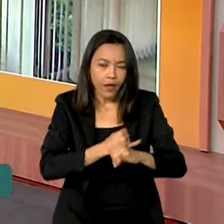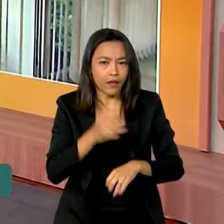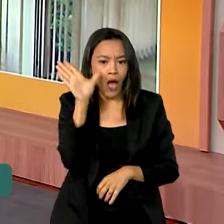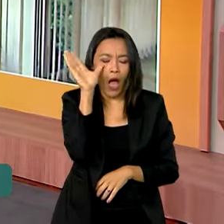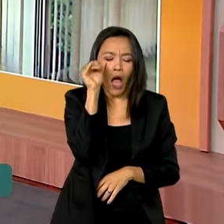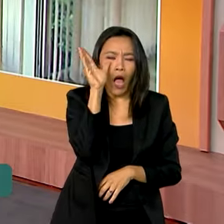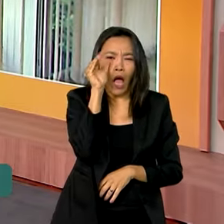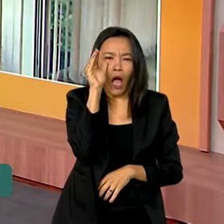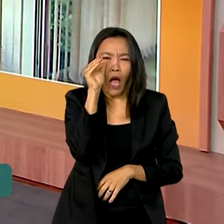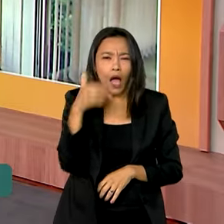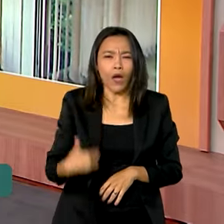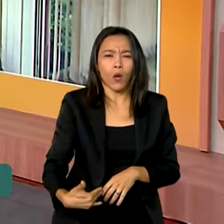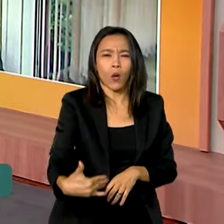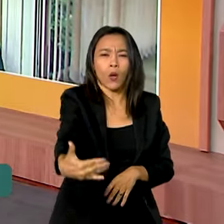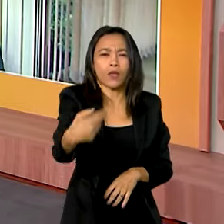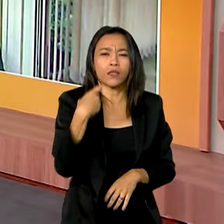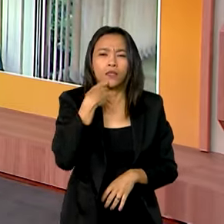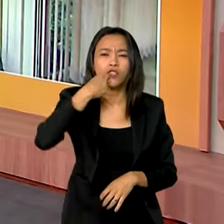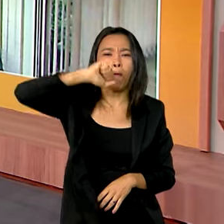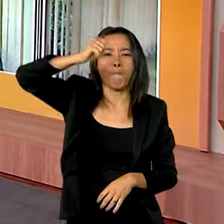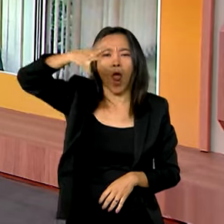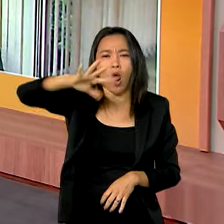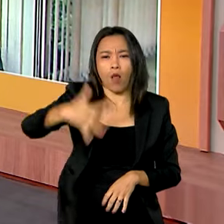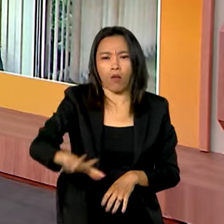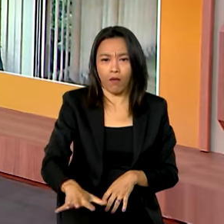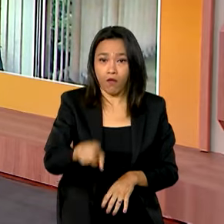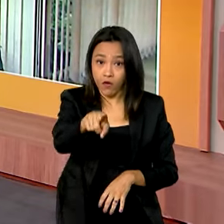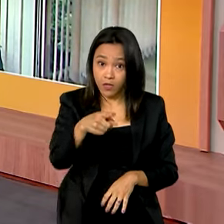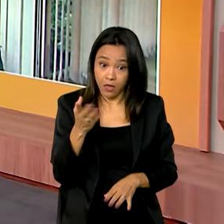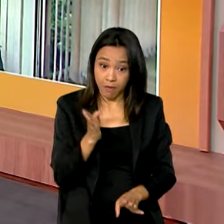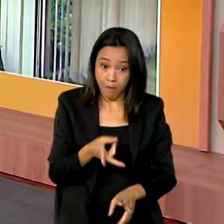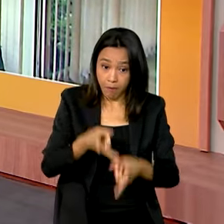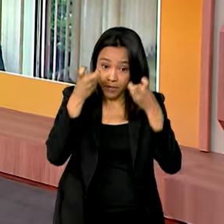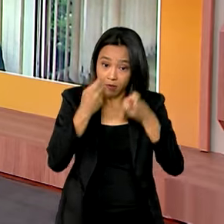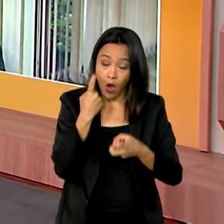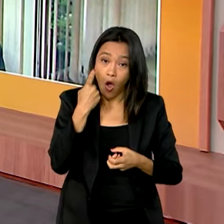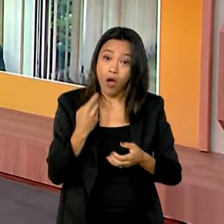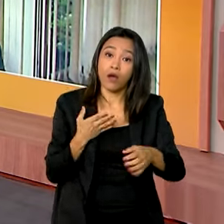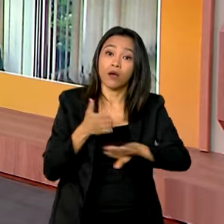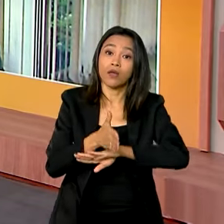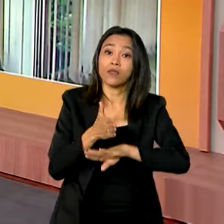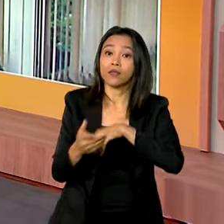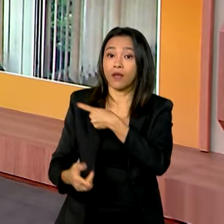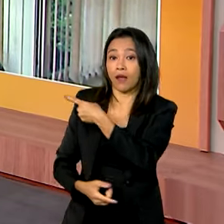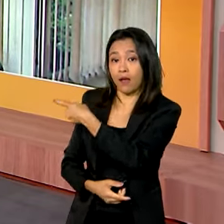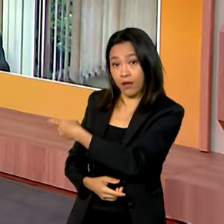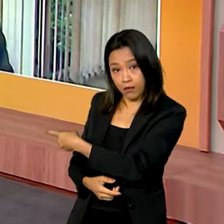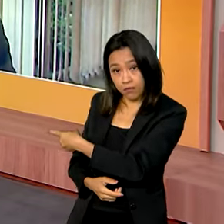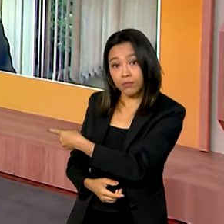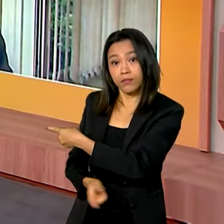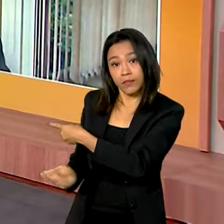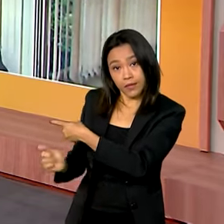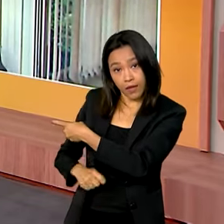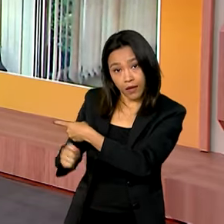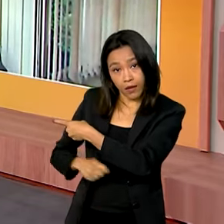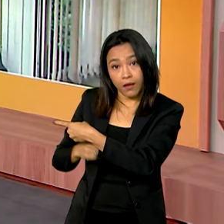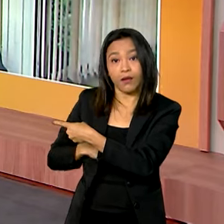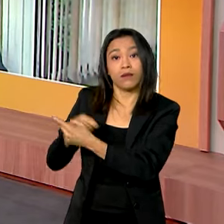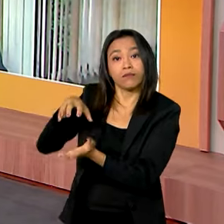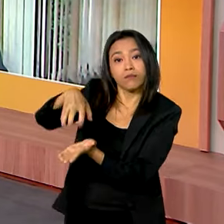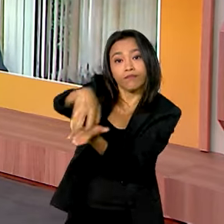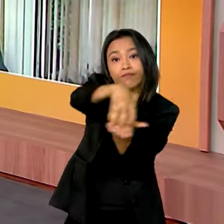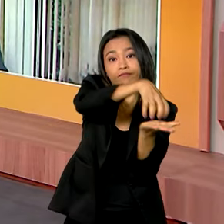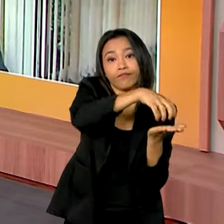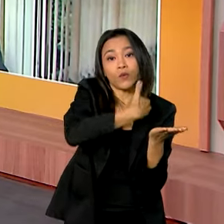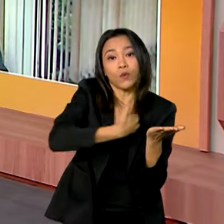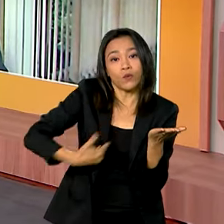perceber alguma coisa errada, né, diretor? Consumidor.gov.br. Também dá para acessar os órgãos de defesa, como os